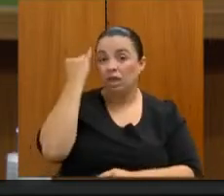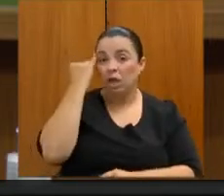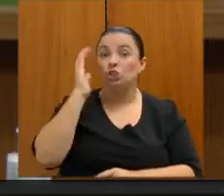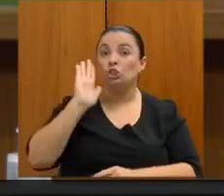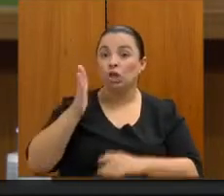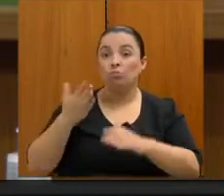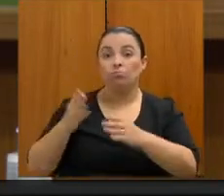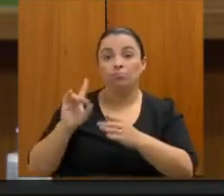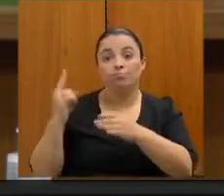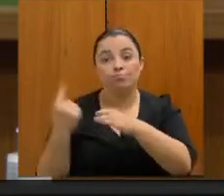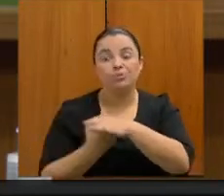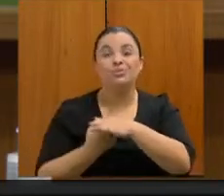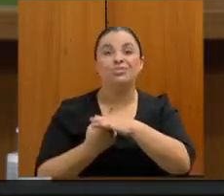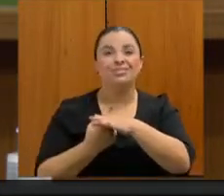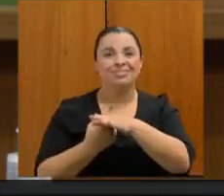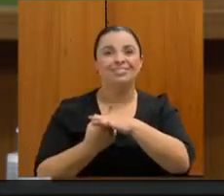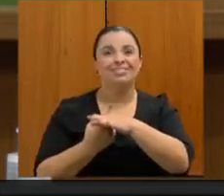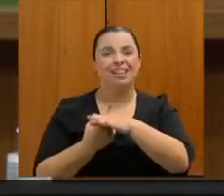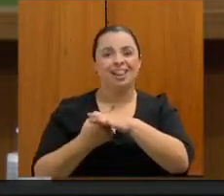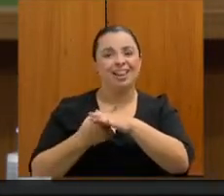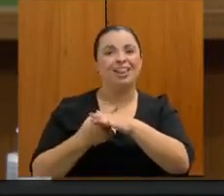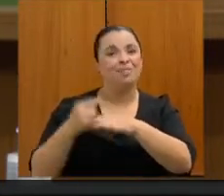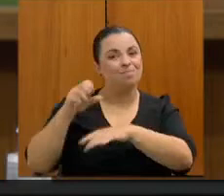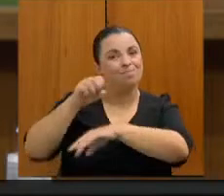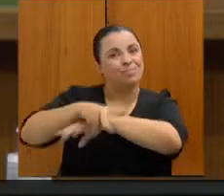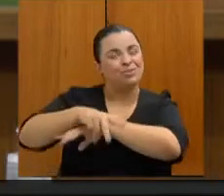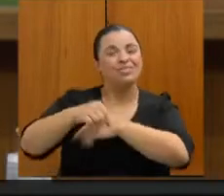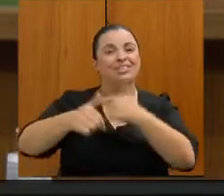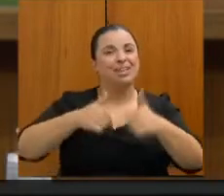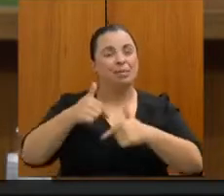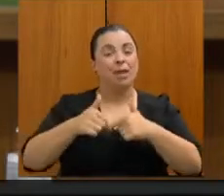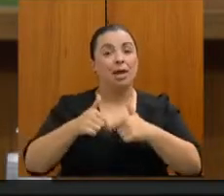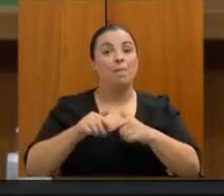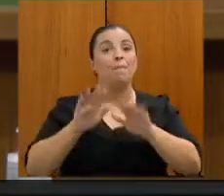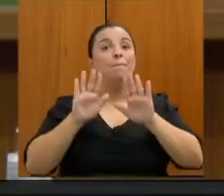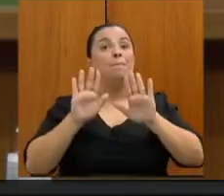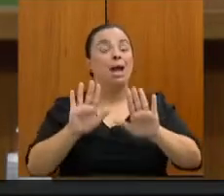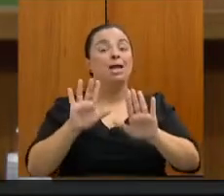utiliza de uma modalidade diferente.